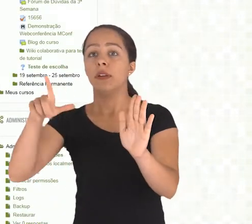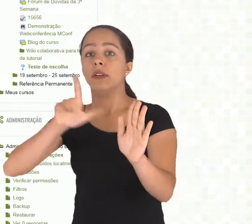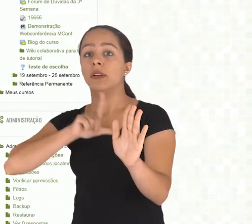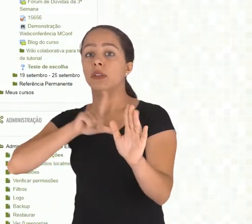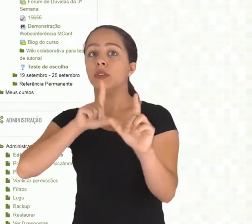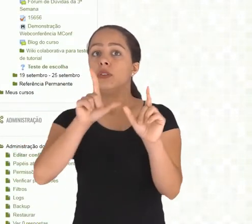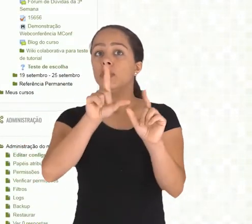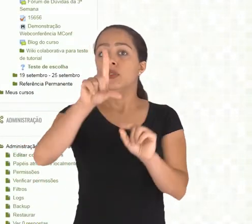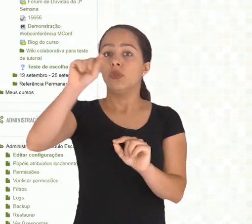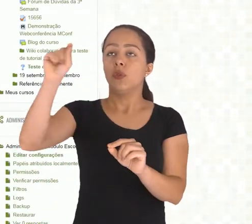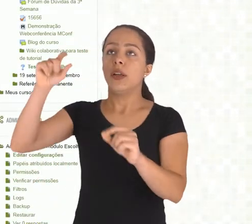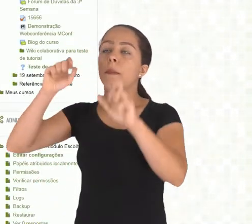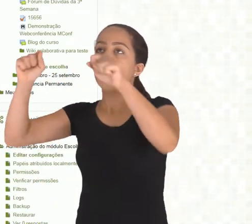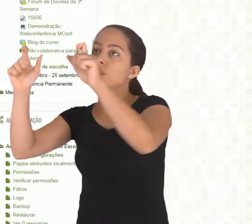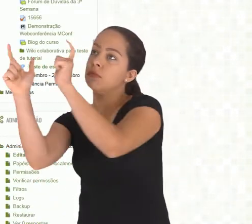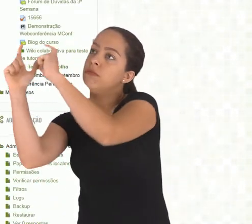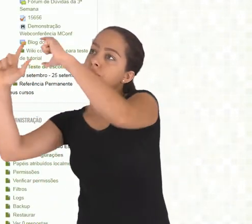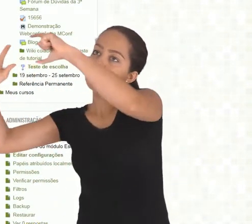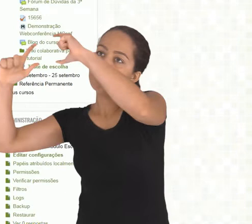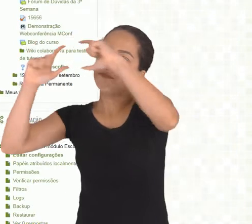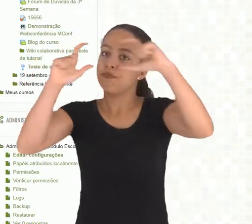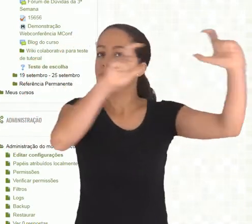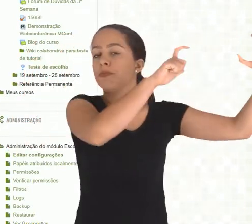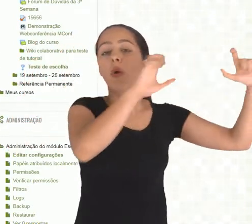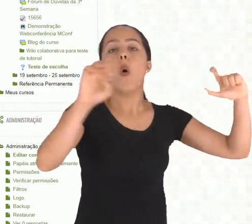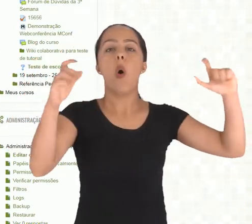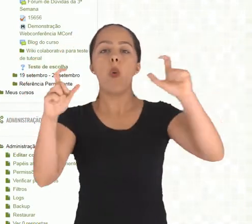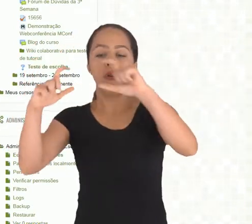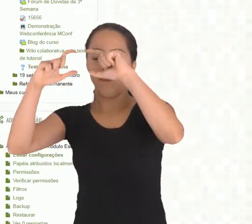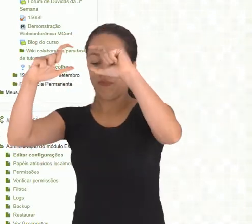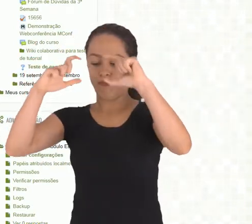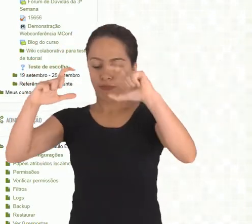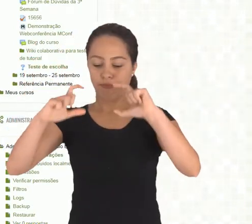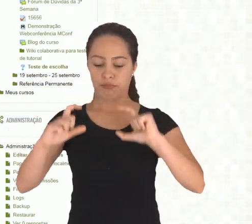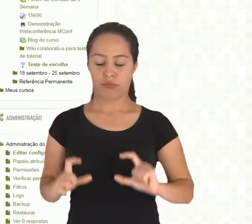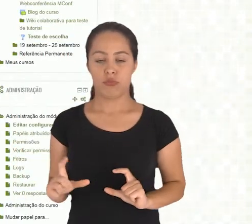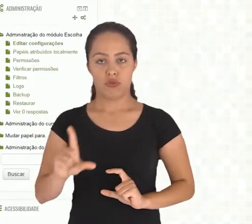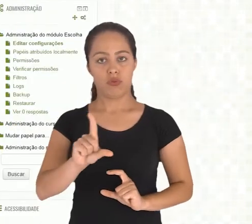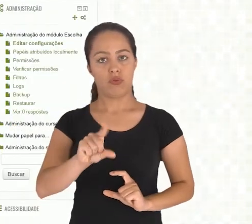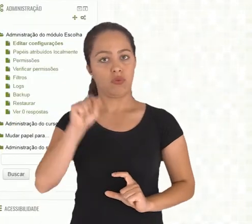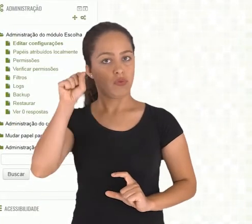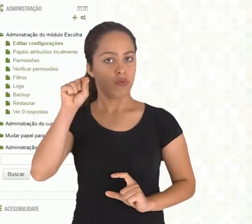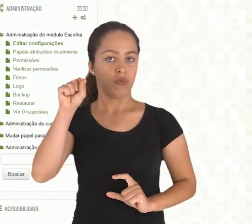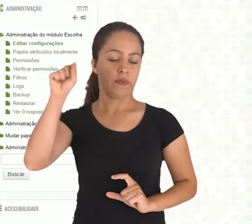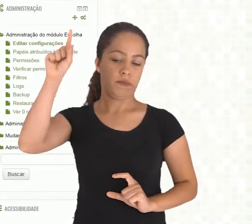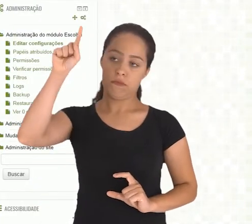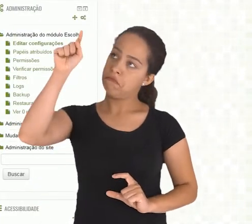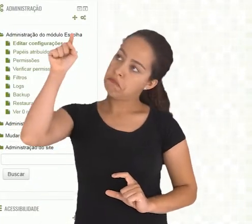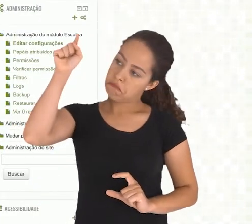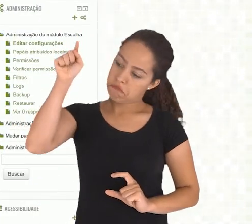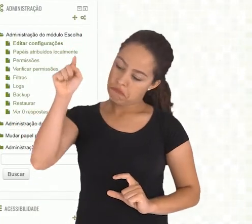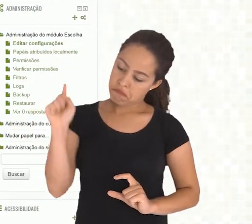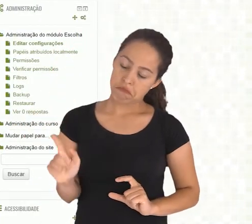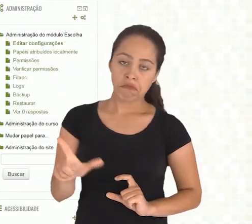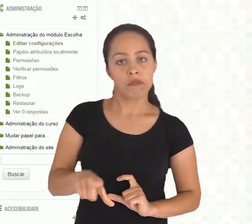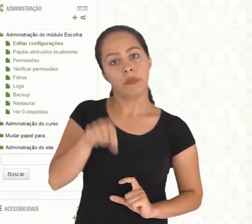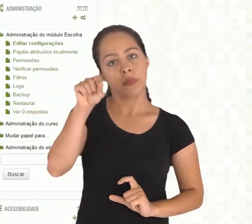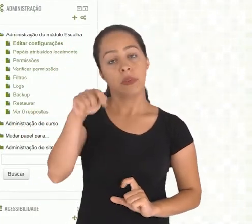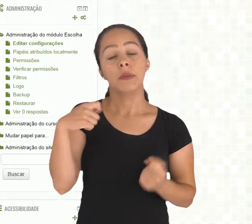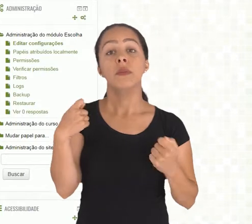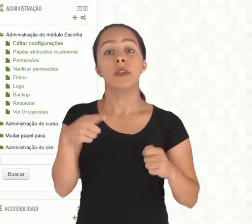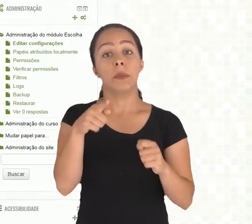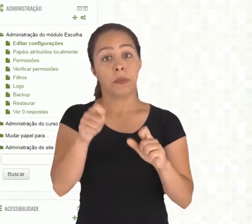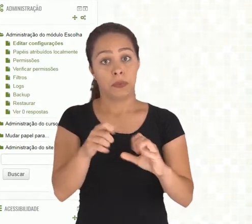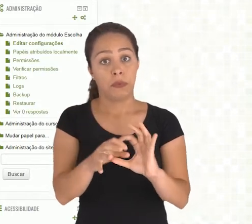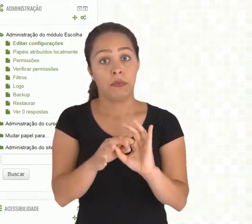exibir as opções da escolha na vertical ou na horizontal, vou exibir na vertical aqui para você ver como é. Você pode permitir ou não